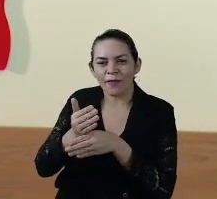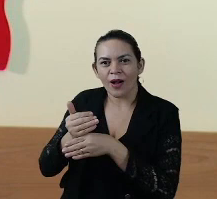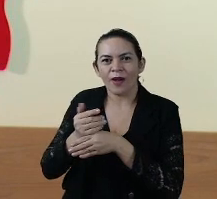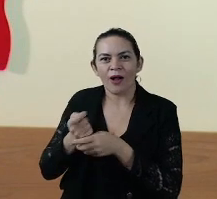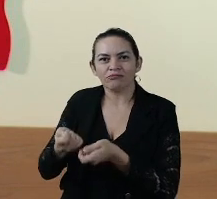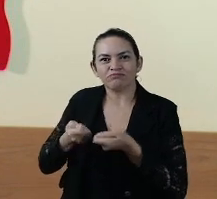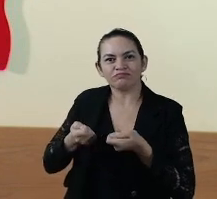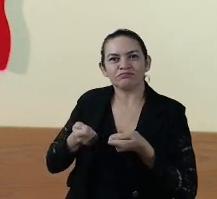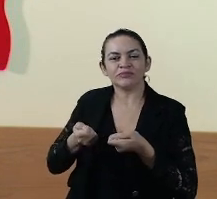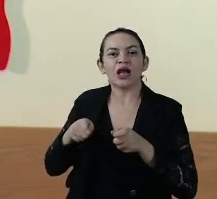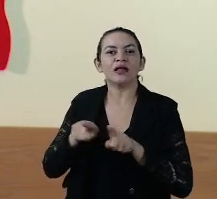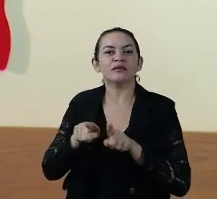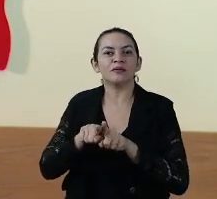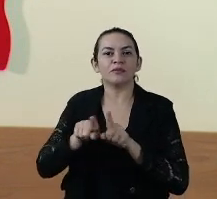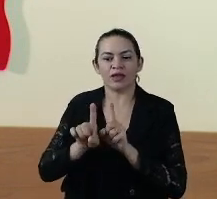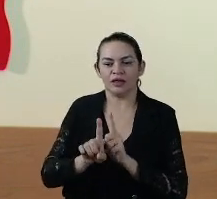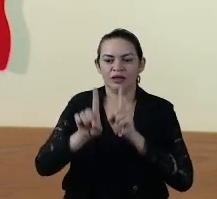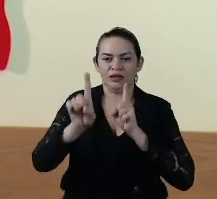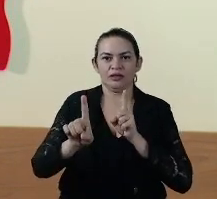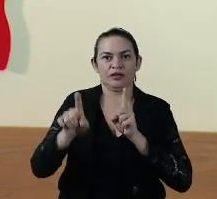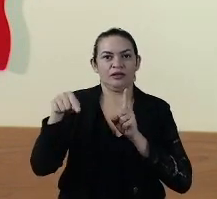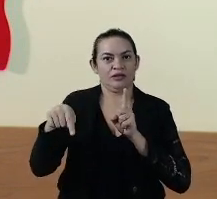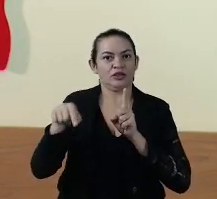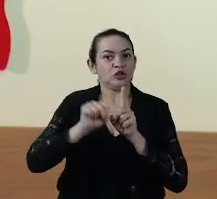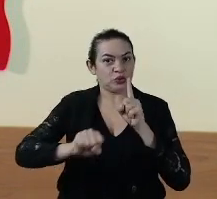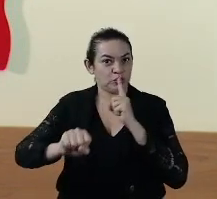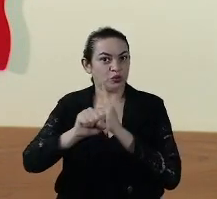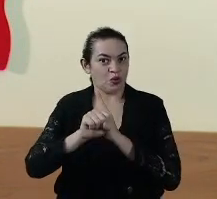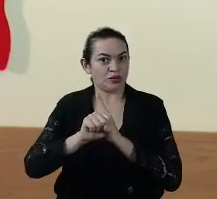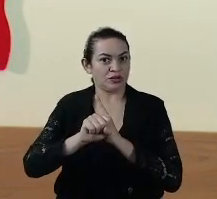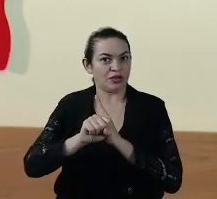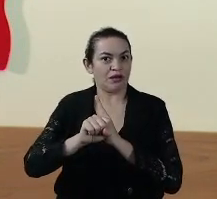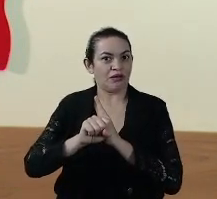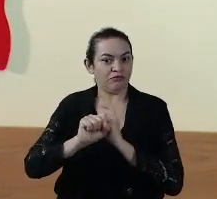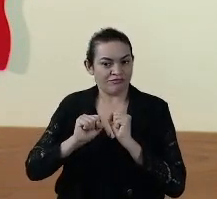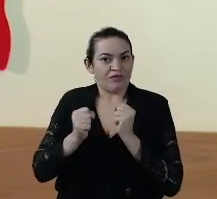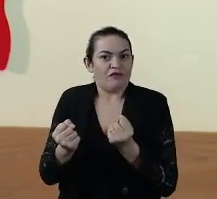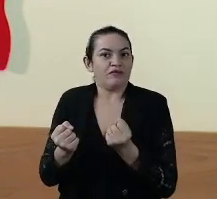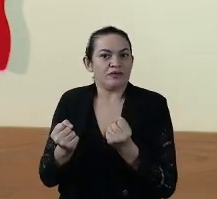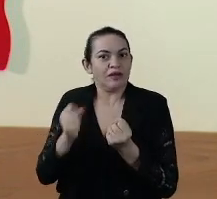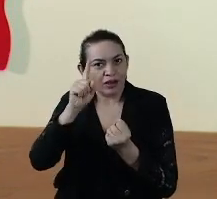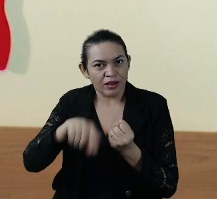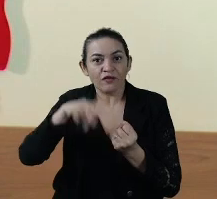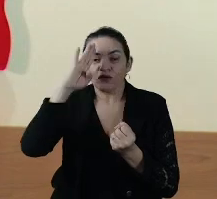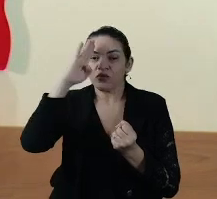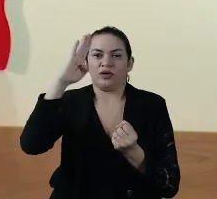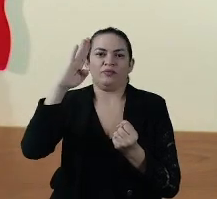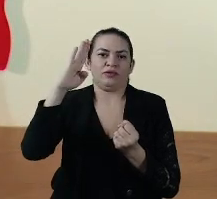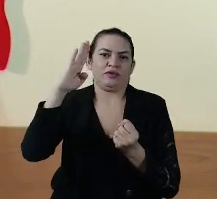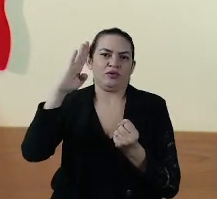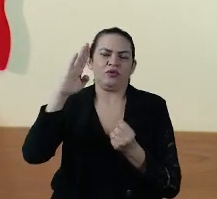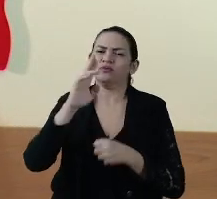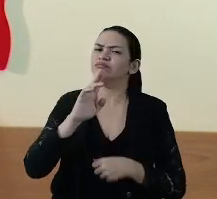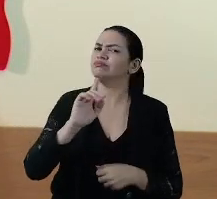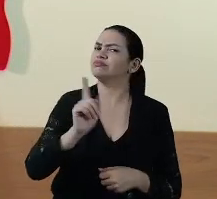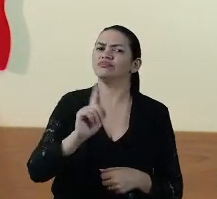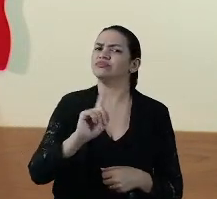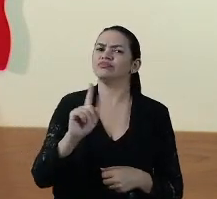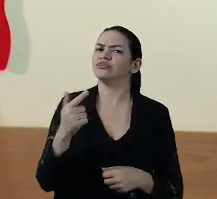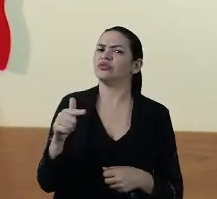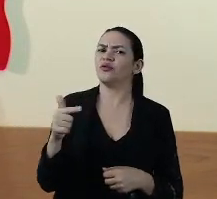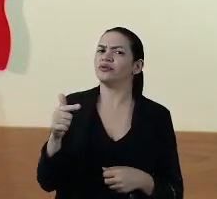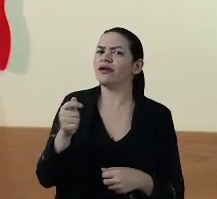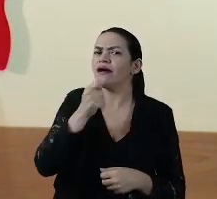defender o distanciamento social. Que isto é o fundamental. Não existe ainda